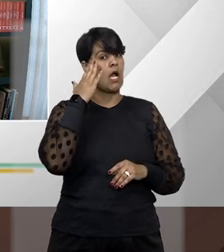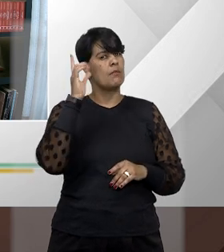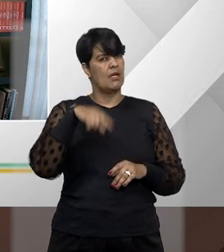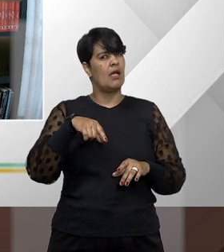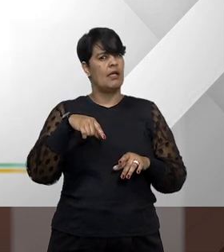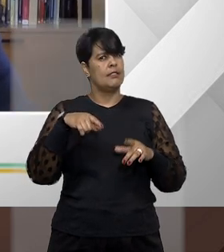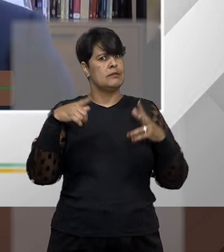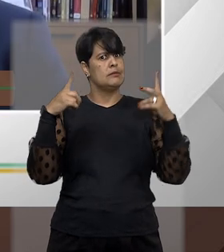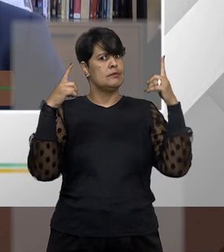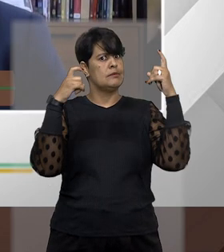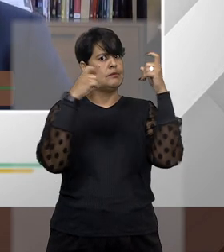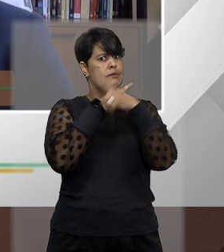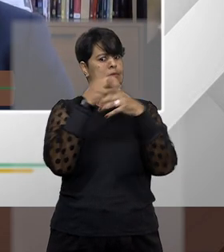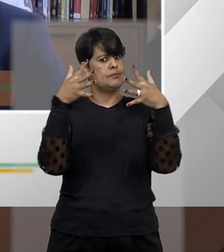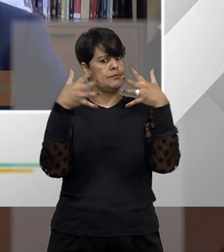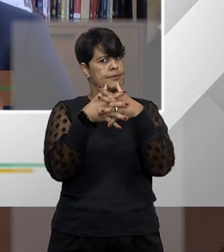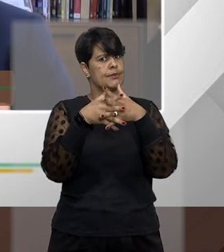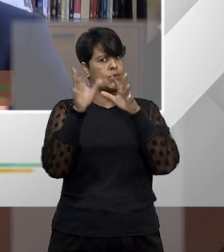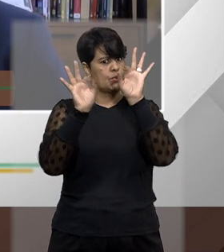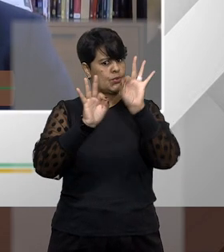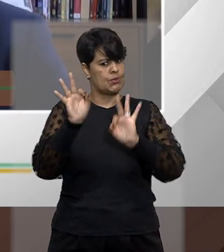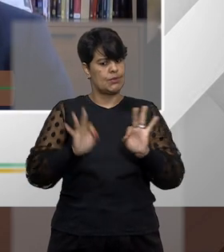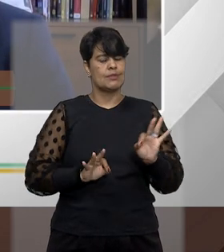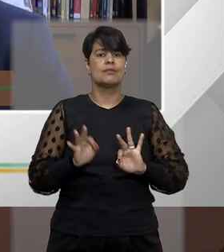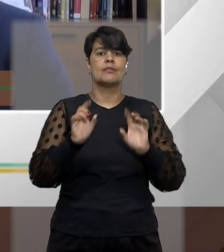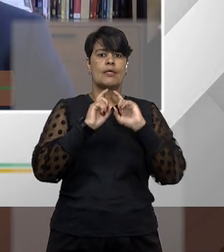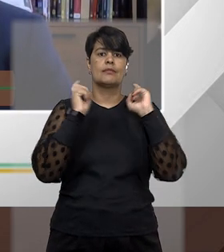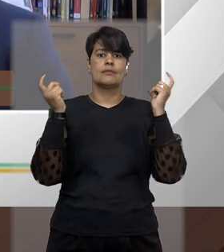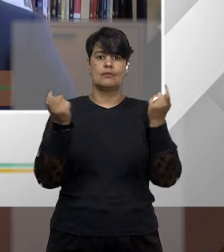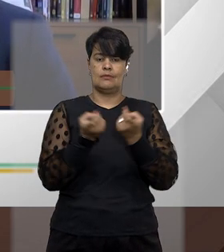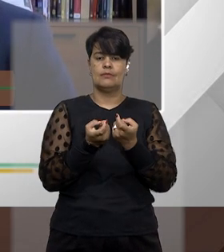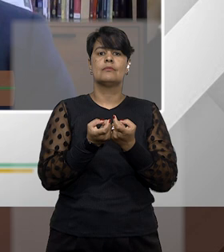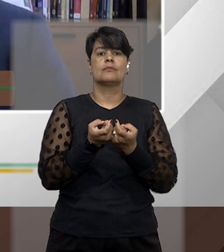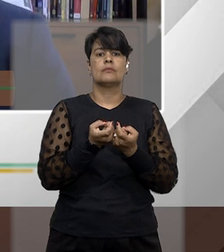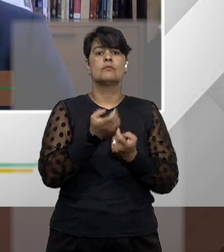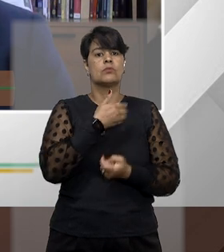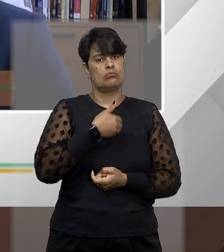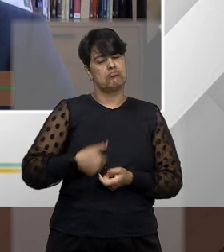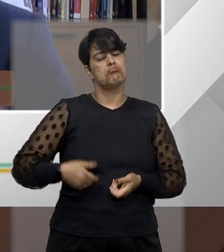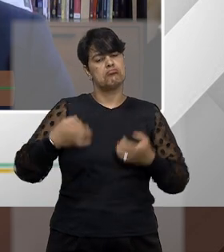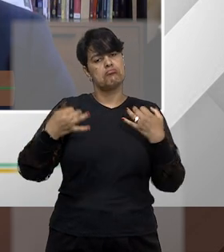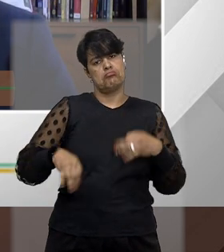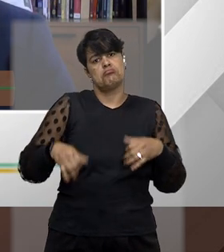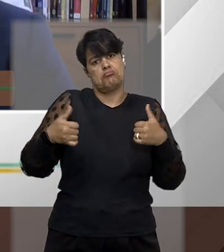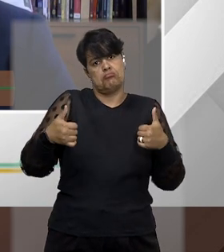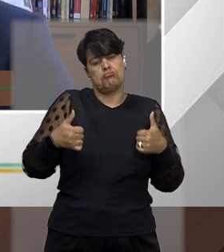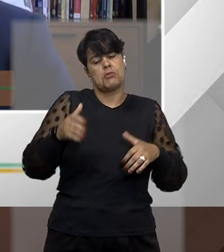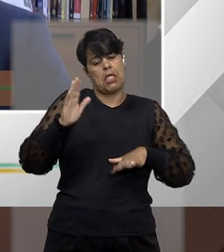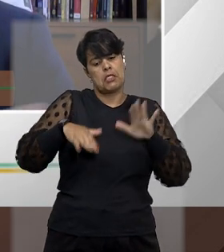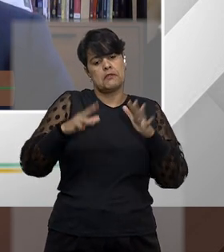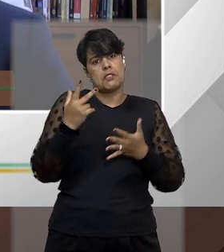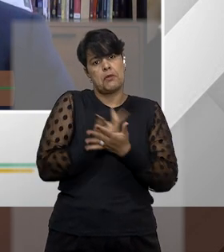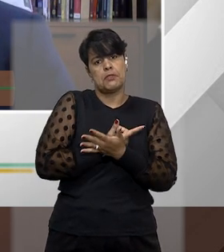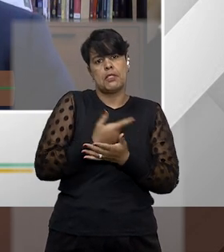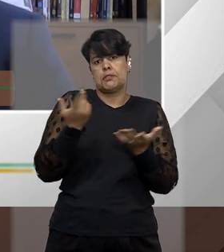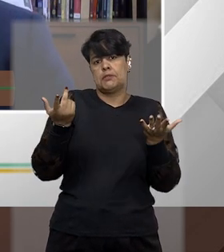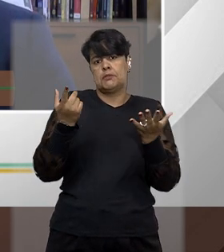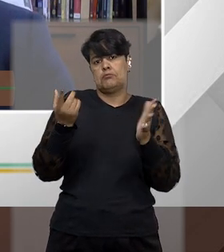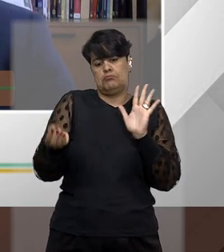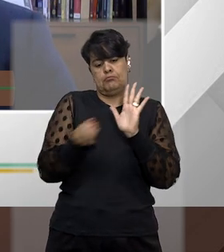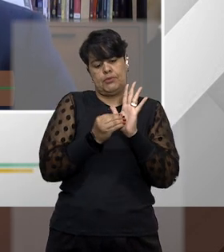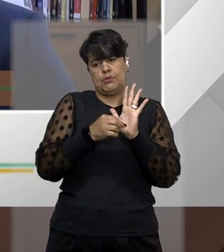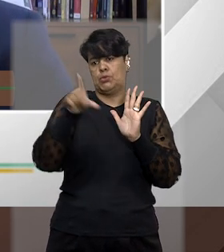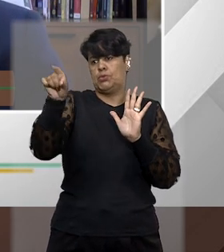complexidade na organização da administração pública e, na prática, isso pode levar a indicações a ser